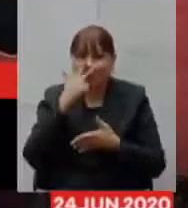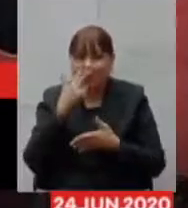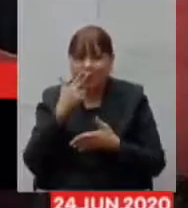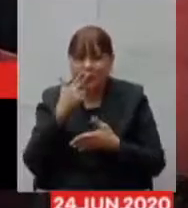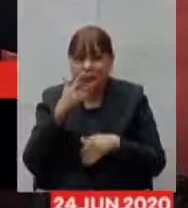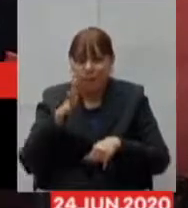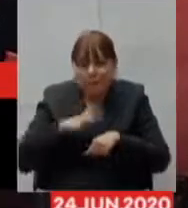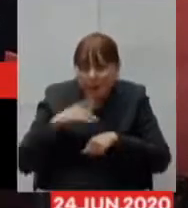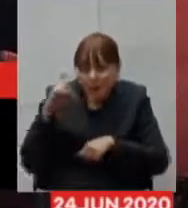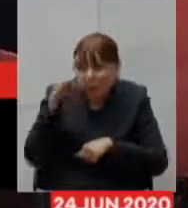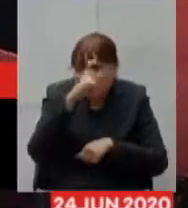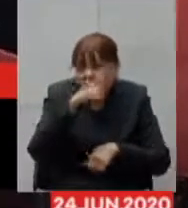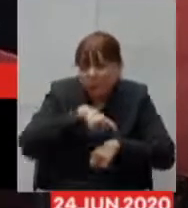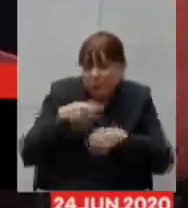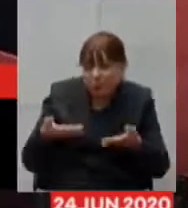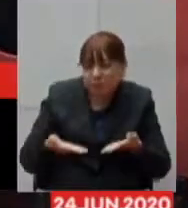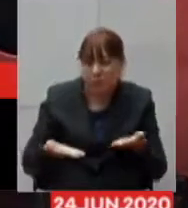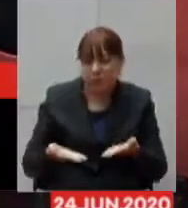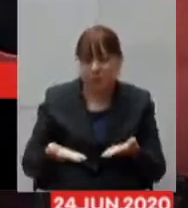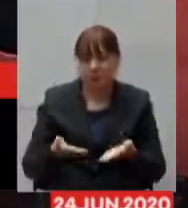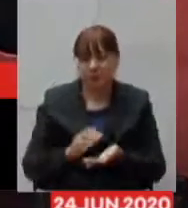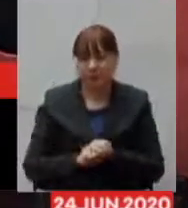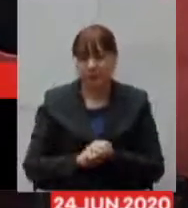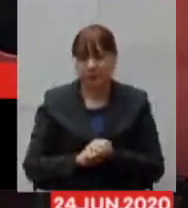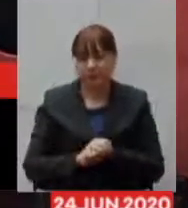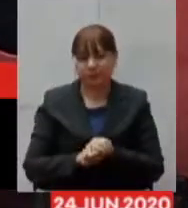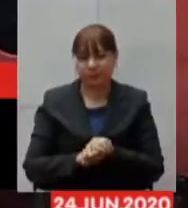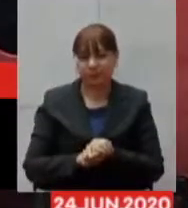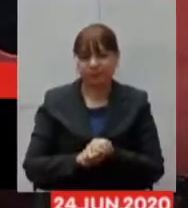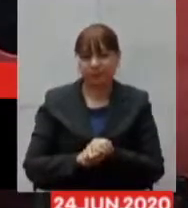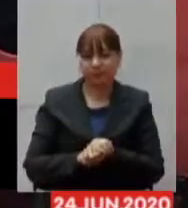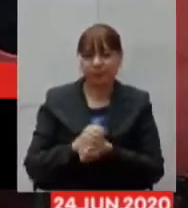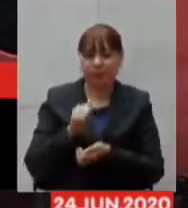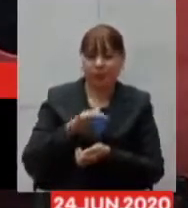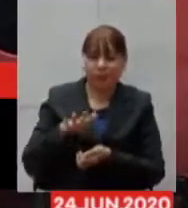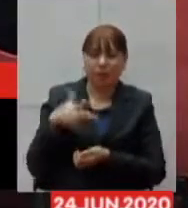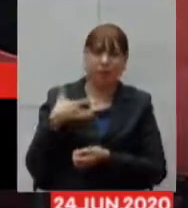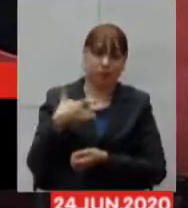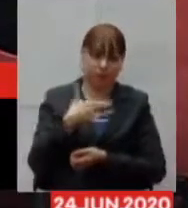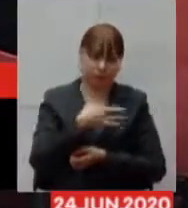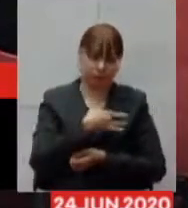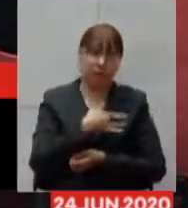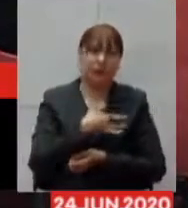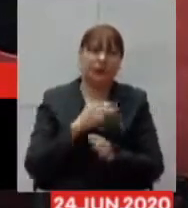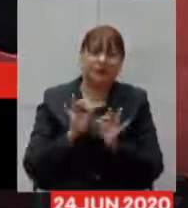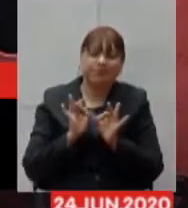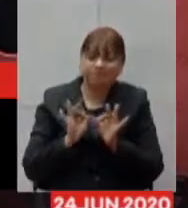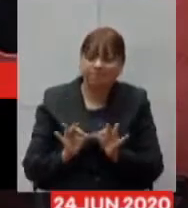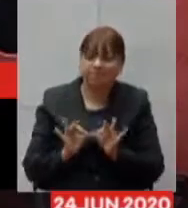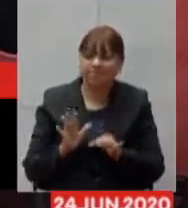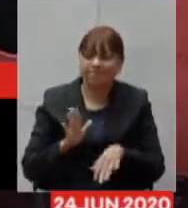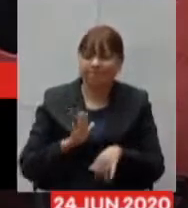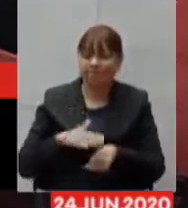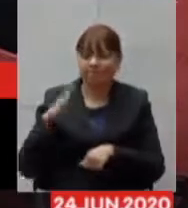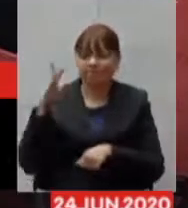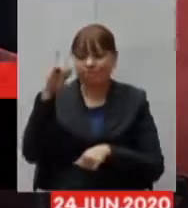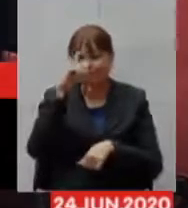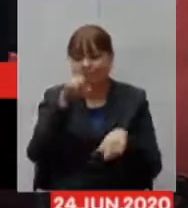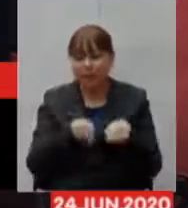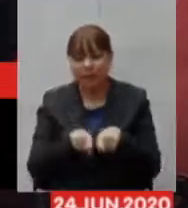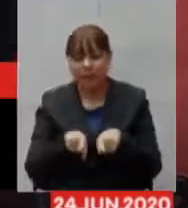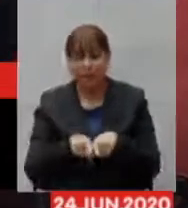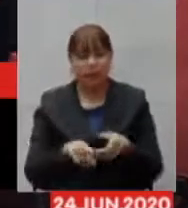difícil na área da saúde do nosso estado com certeza o mais difícil na sua